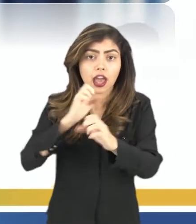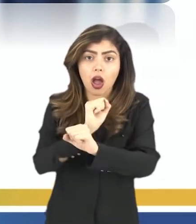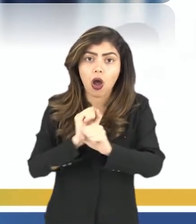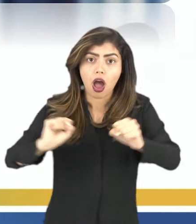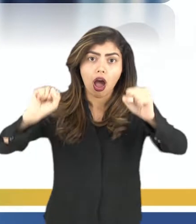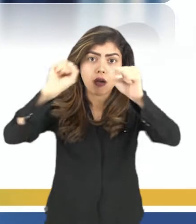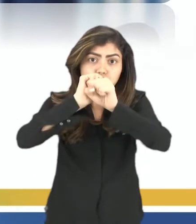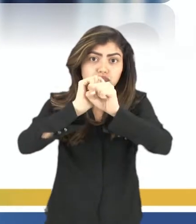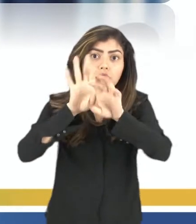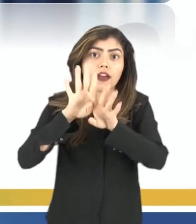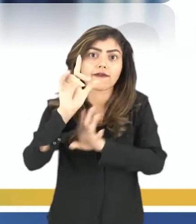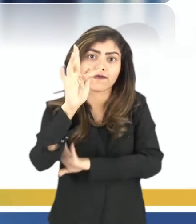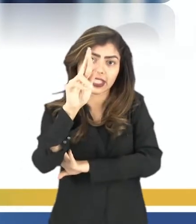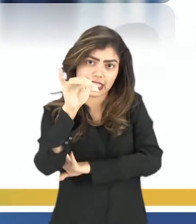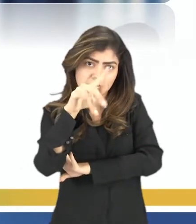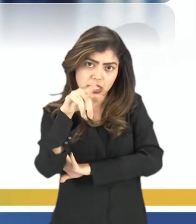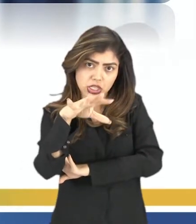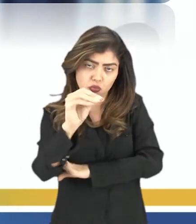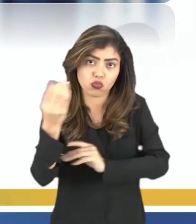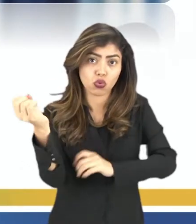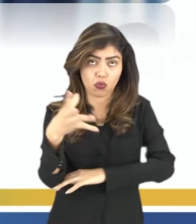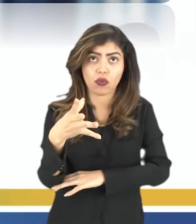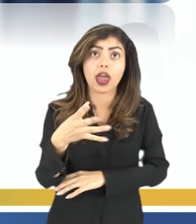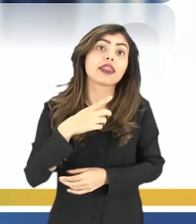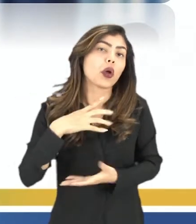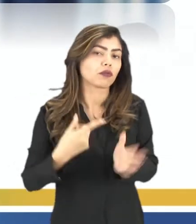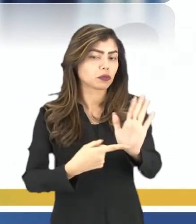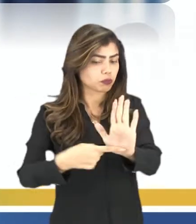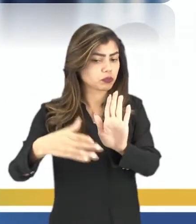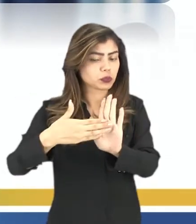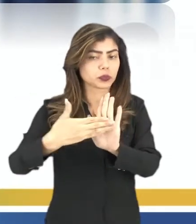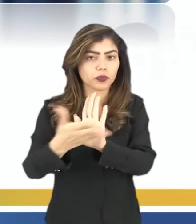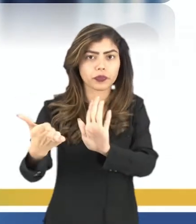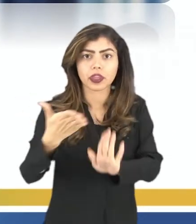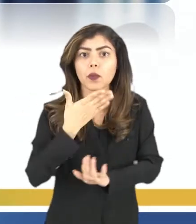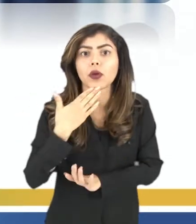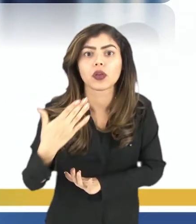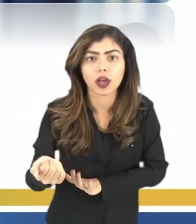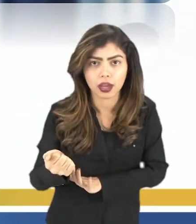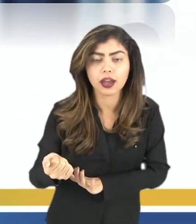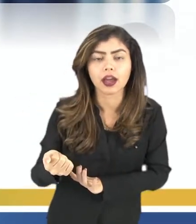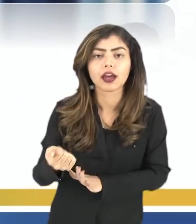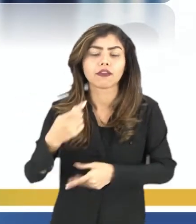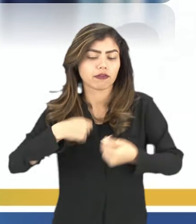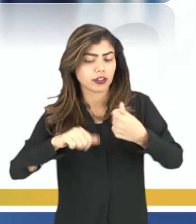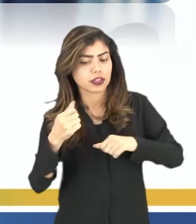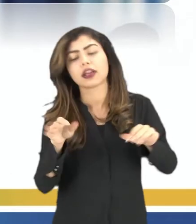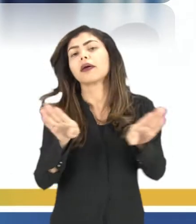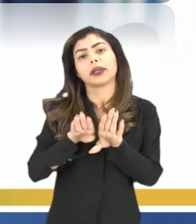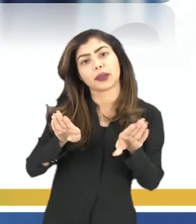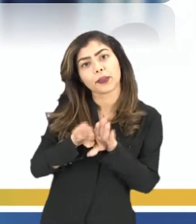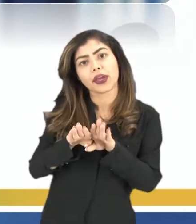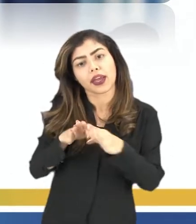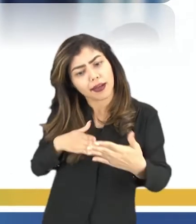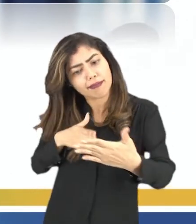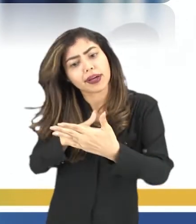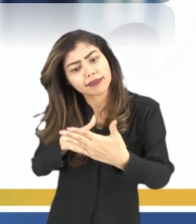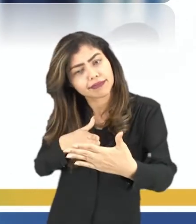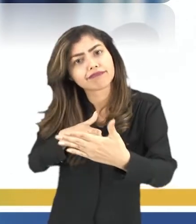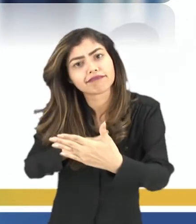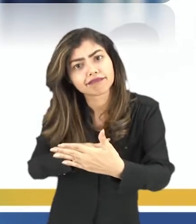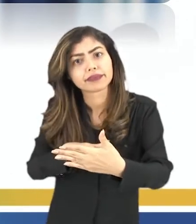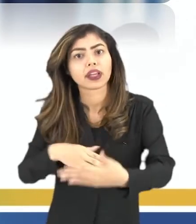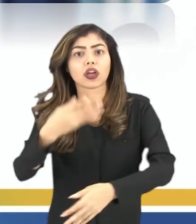né? Então, os Estados Unidos, ele vem com esse plano Marshall para ajudar financeiramente também, mas para que barre a influência do